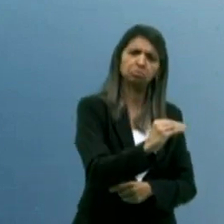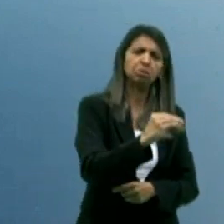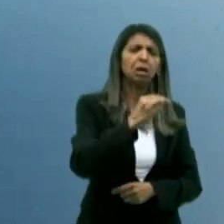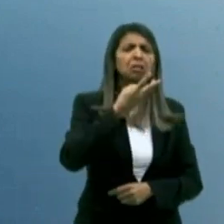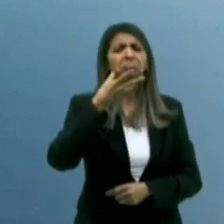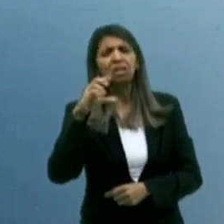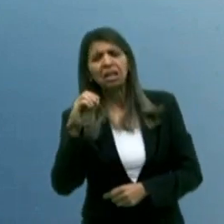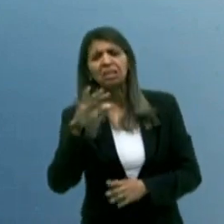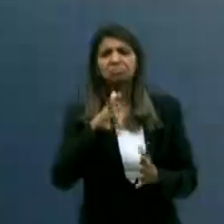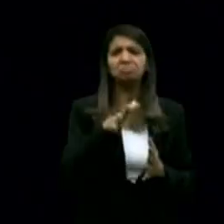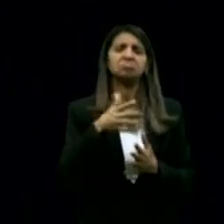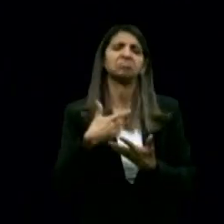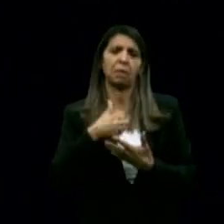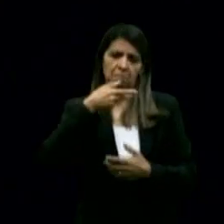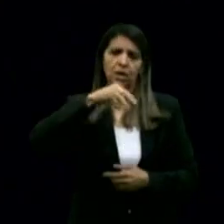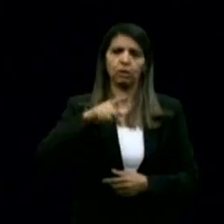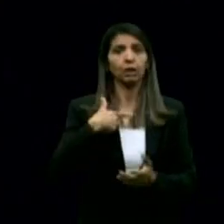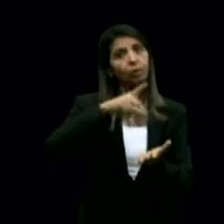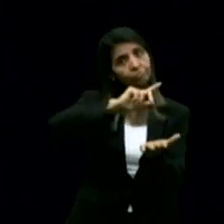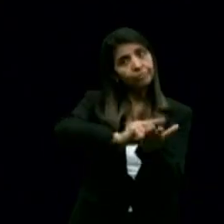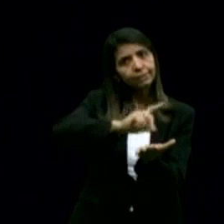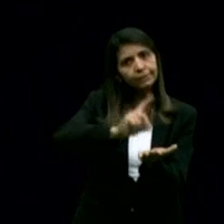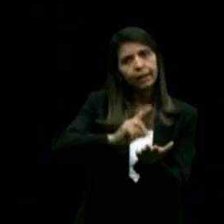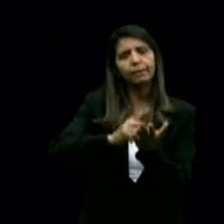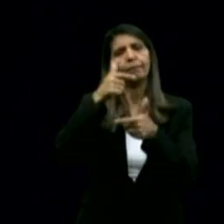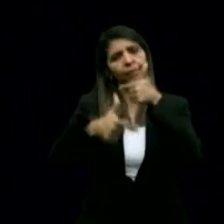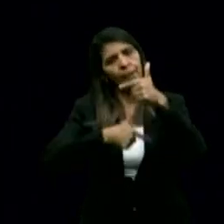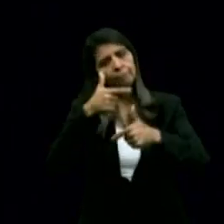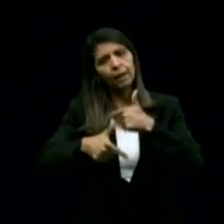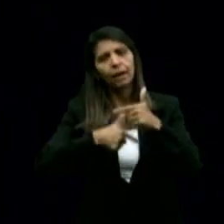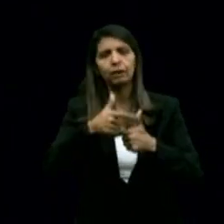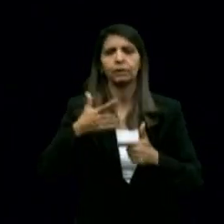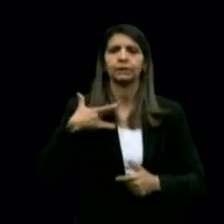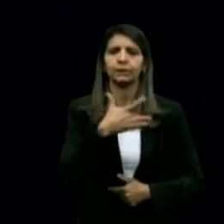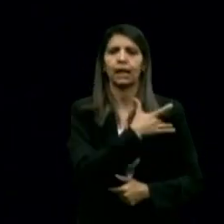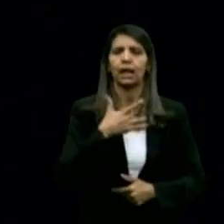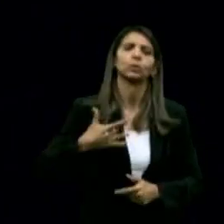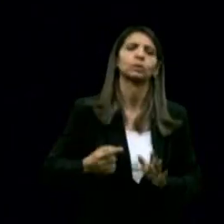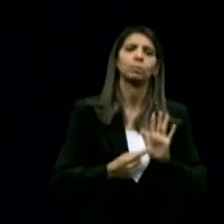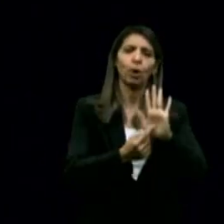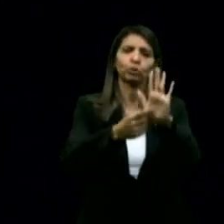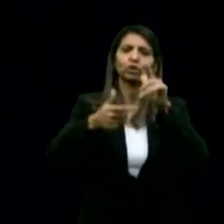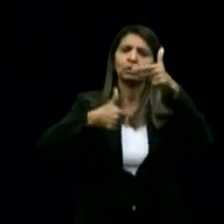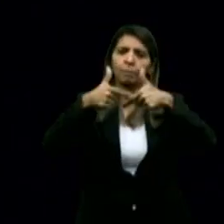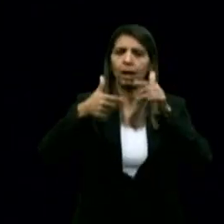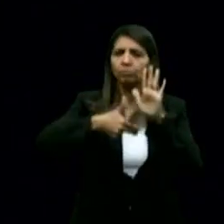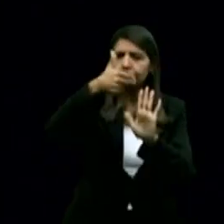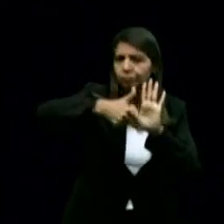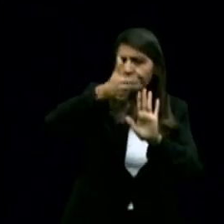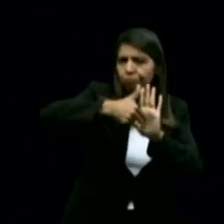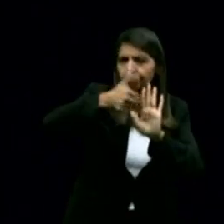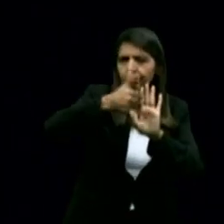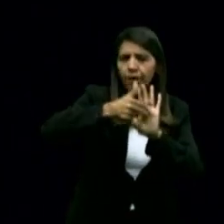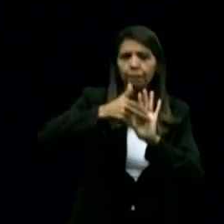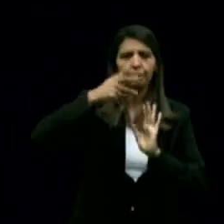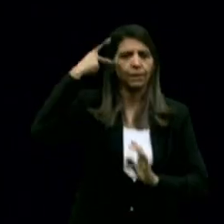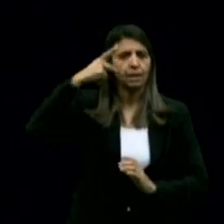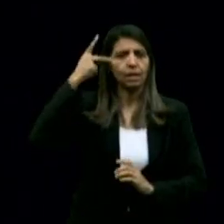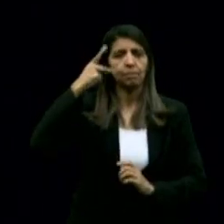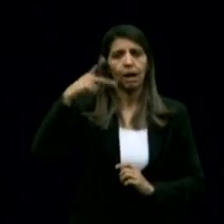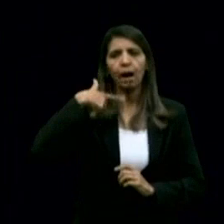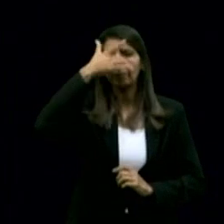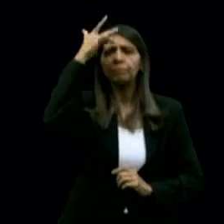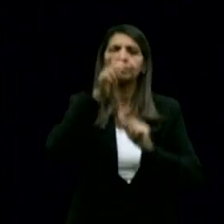Essa é a realidade da saúde. É a saúde que fez o Opera Paraíba, que já fez 30 mil cirurgias, tirando paraibanos